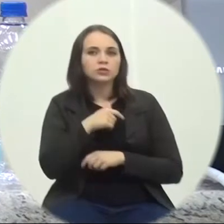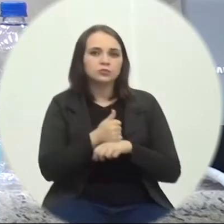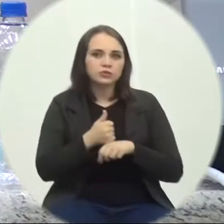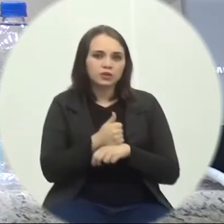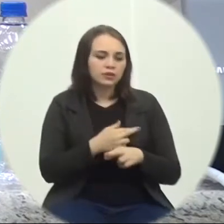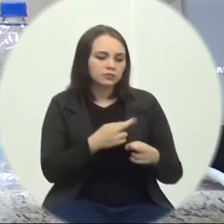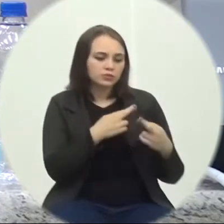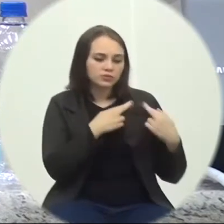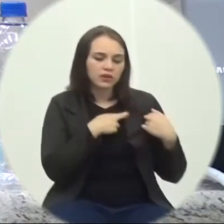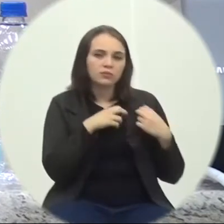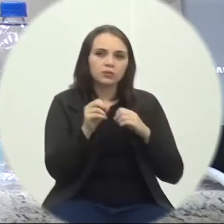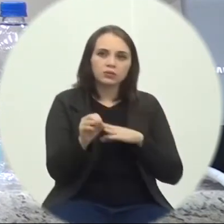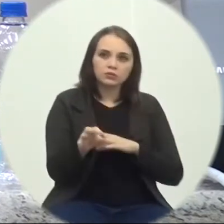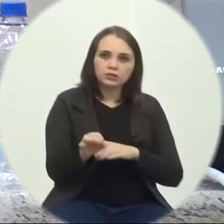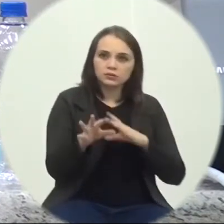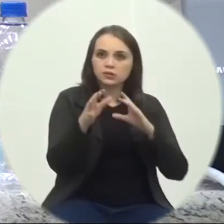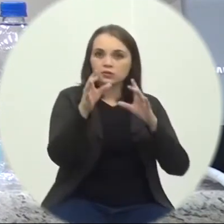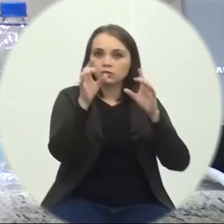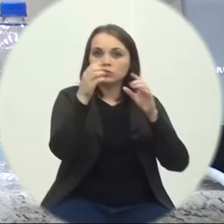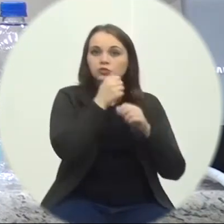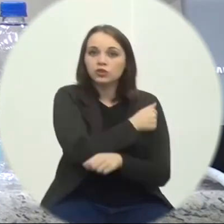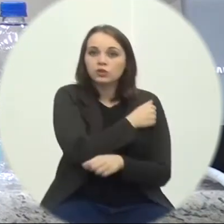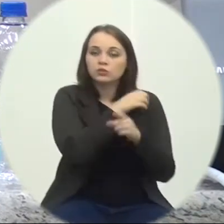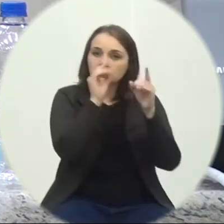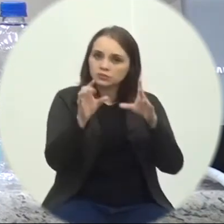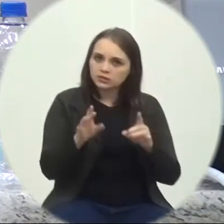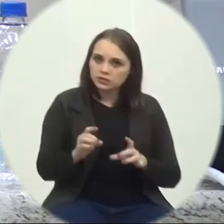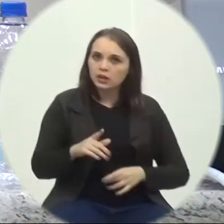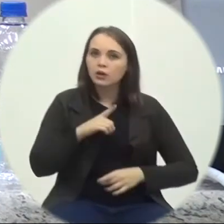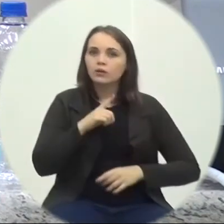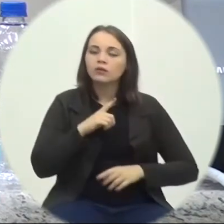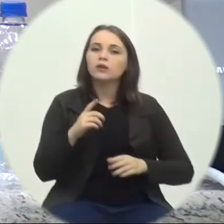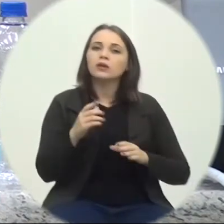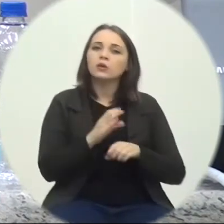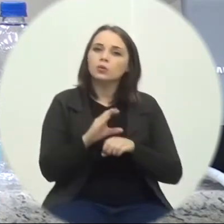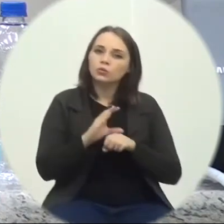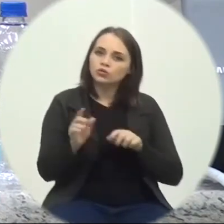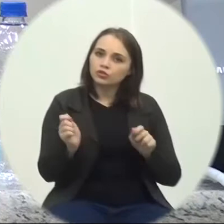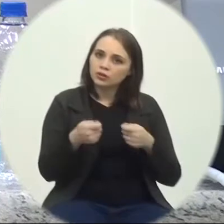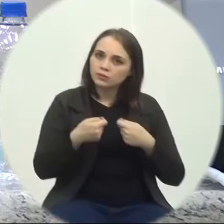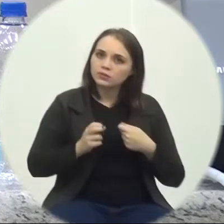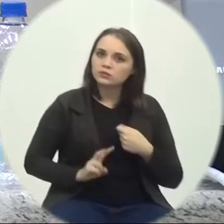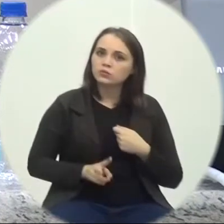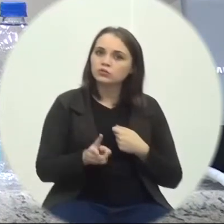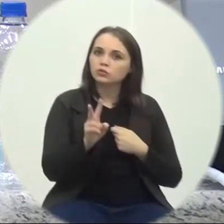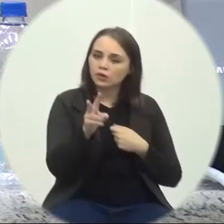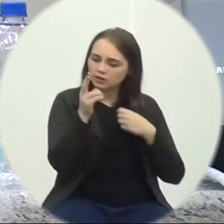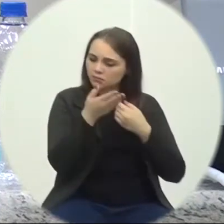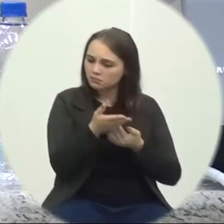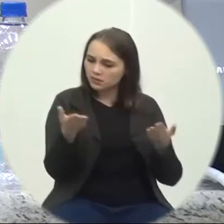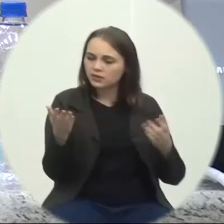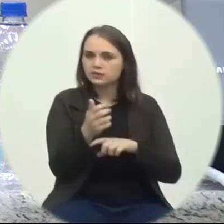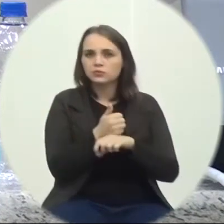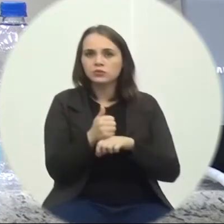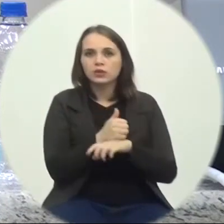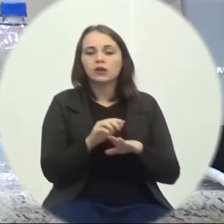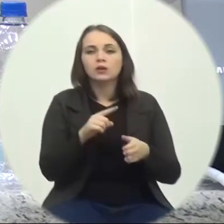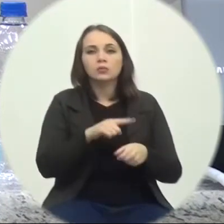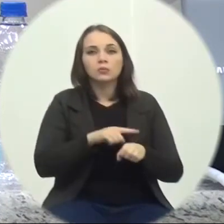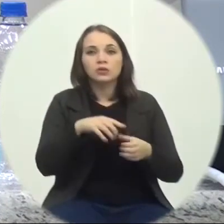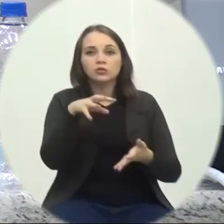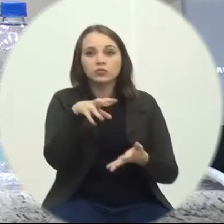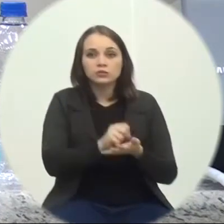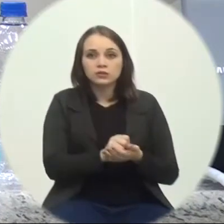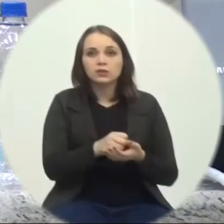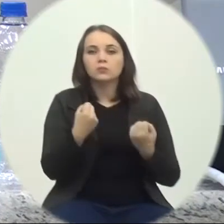Existem cursos De capacitação Continuada Para esses profissionais No momento De contratação Dos profissionais É